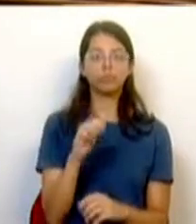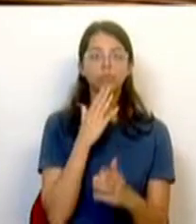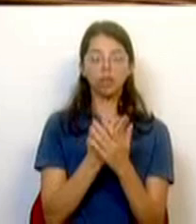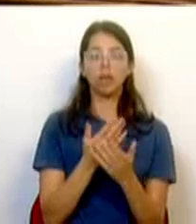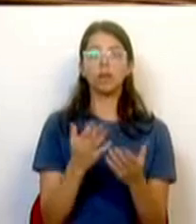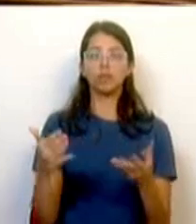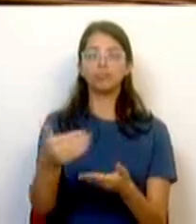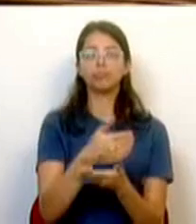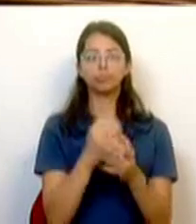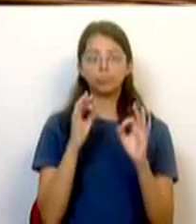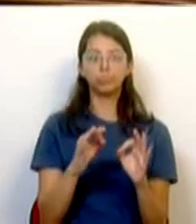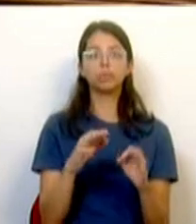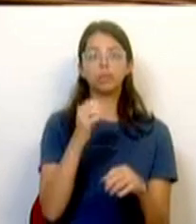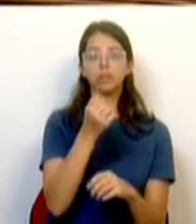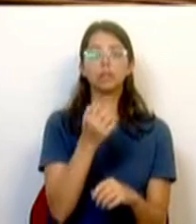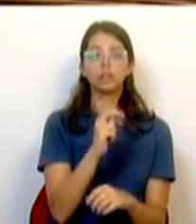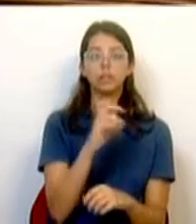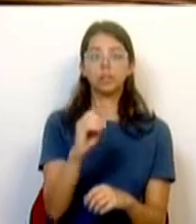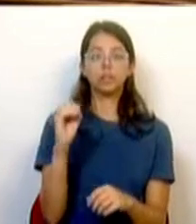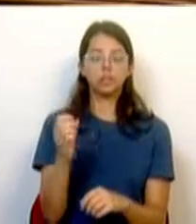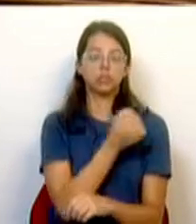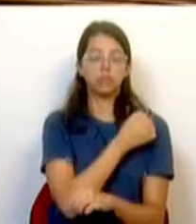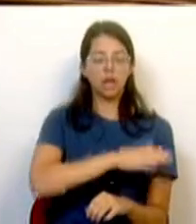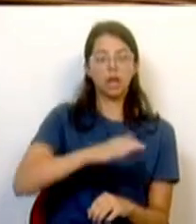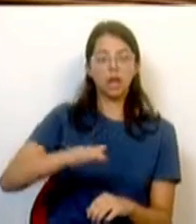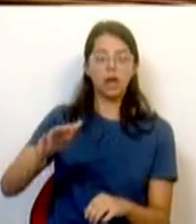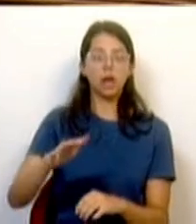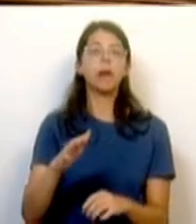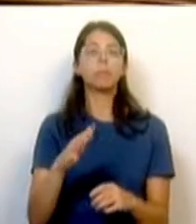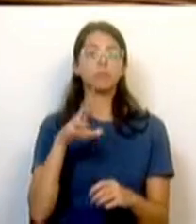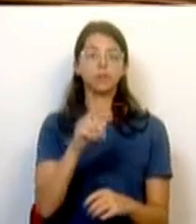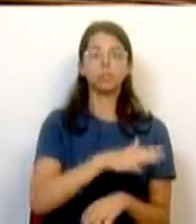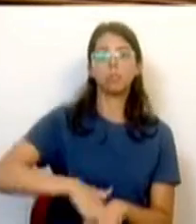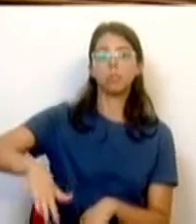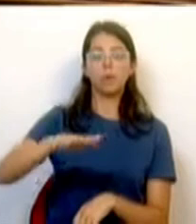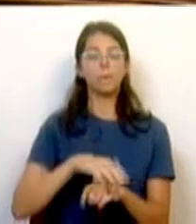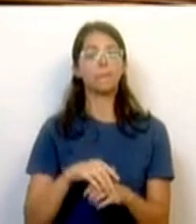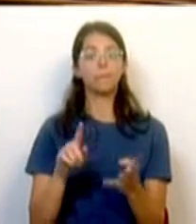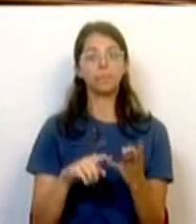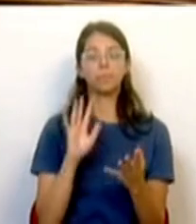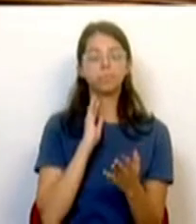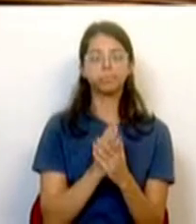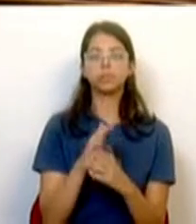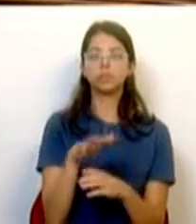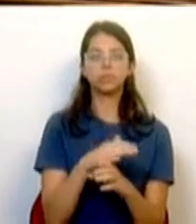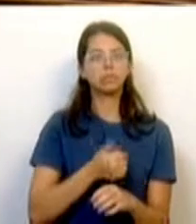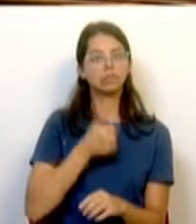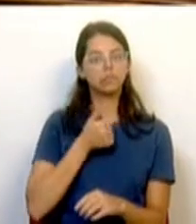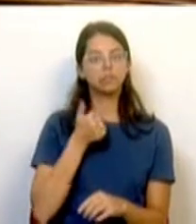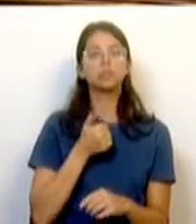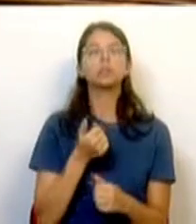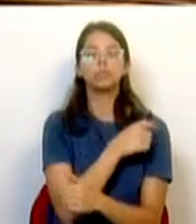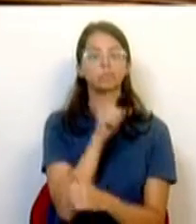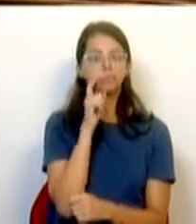disponível de 300 alojamentos na área metropolitana de Lisboa. Por último, o eixo tão importante da nova Estratégia Integrada de Segurança